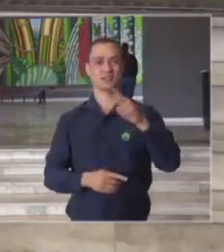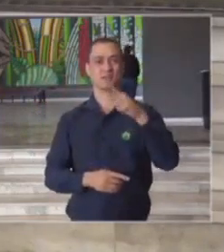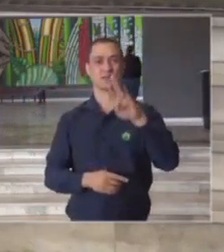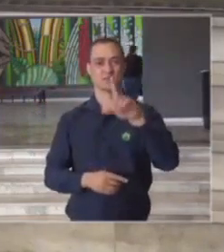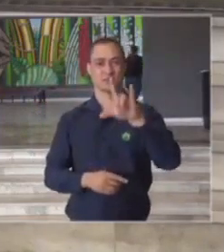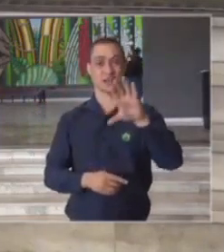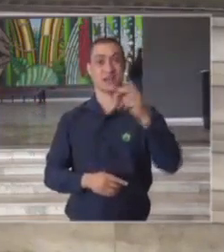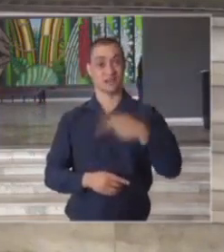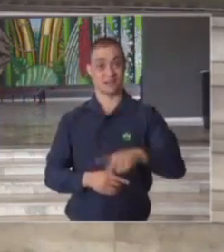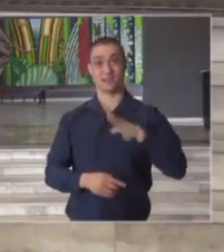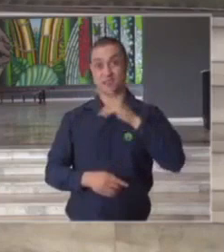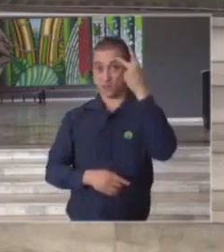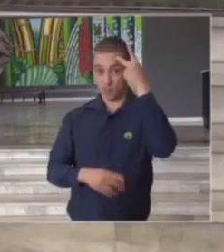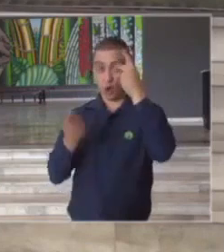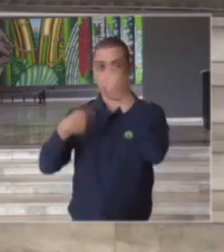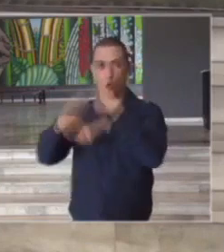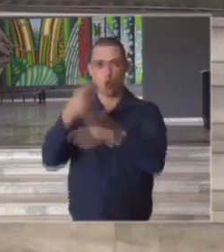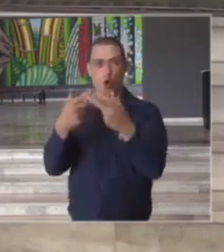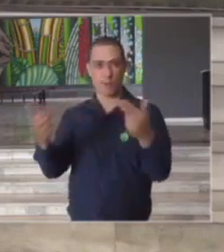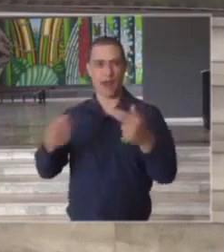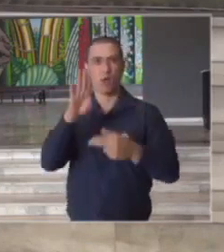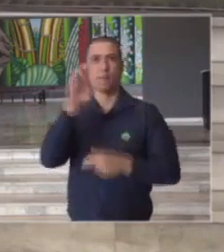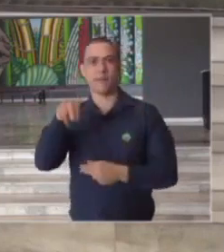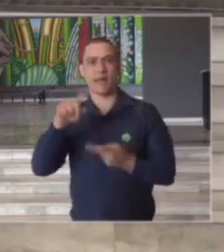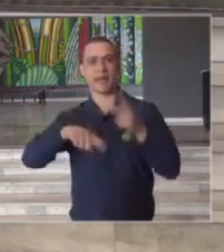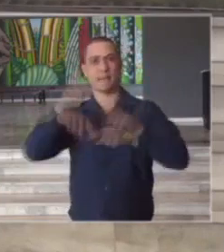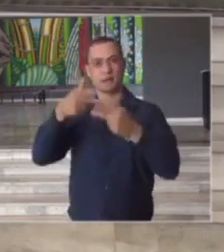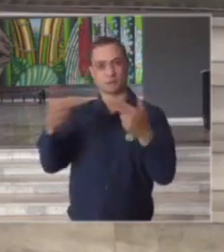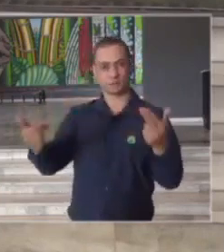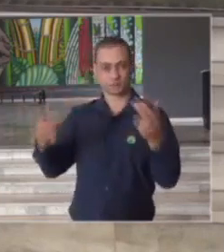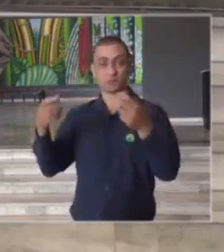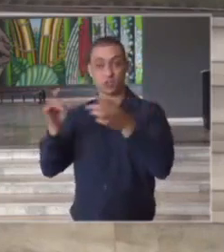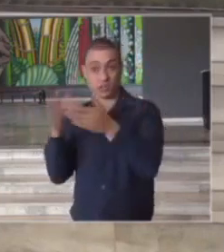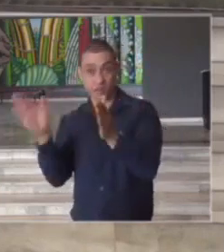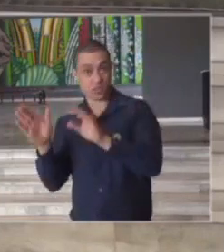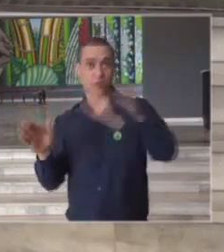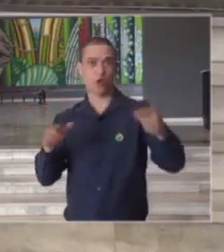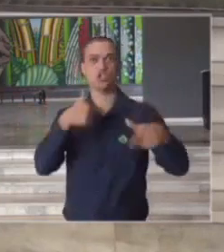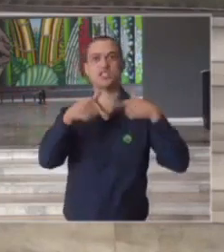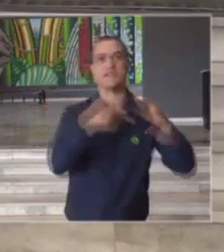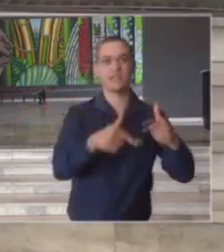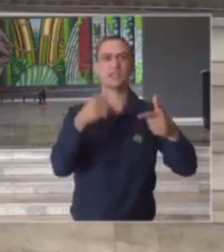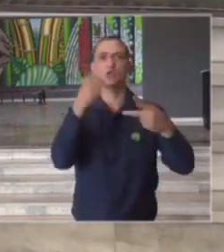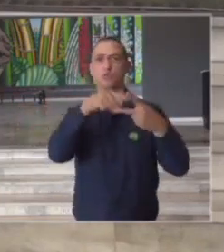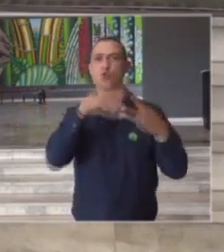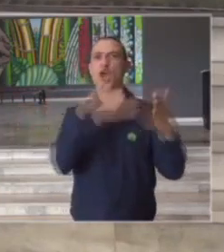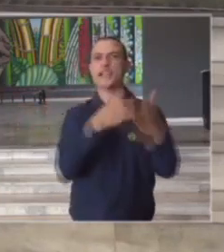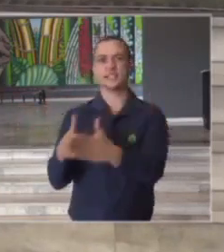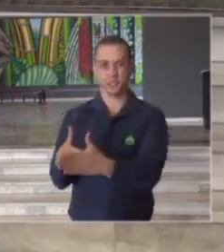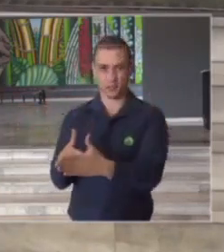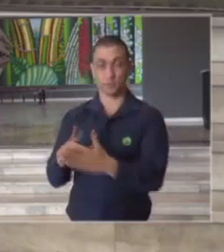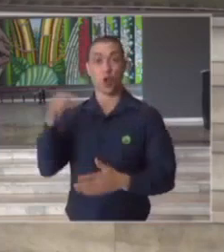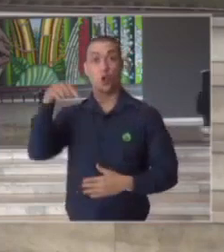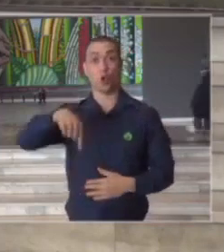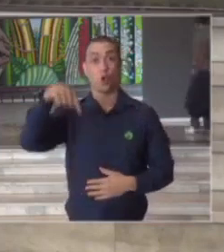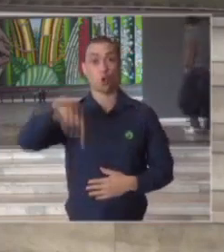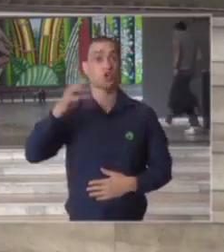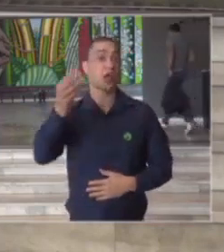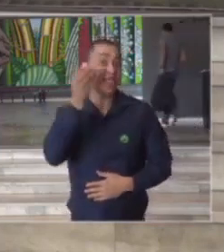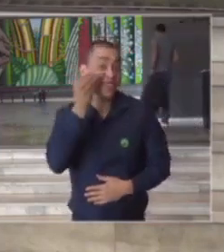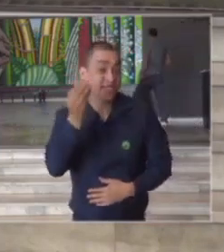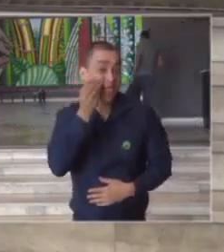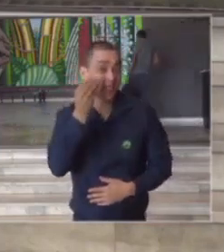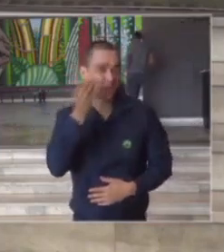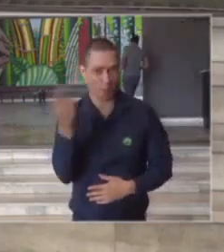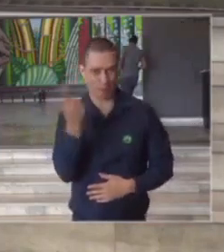restringindo o comércio de bens e mercadorias depois o comércio de serviço hoje como eu disse testamos